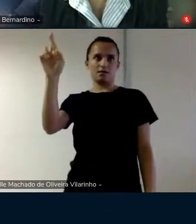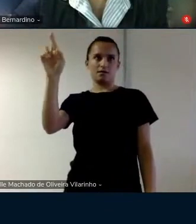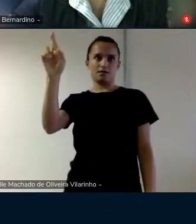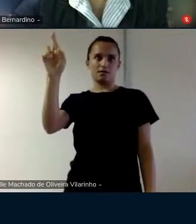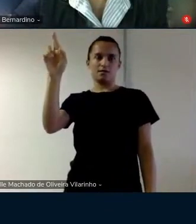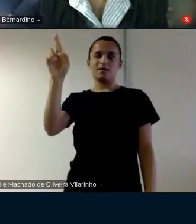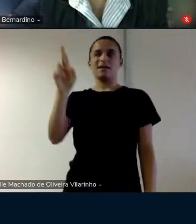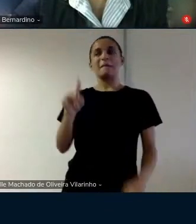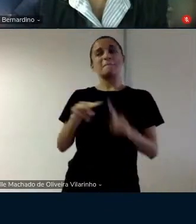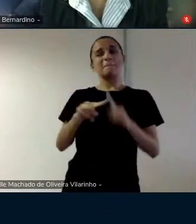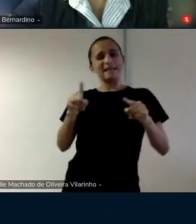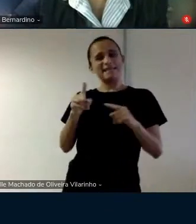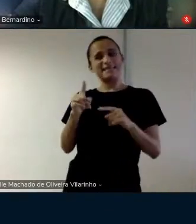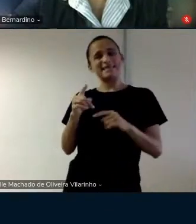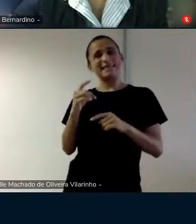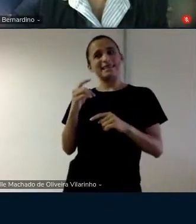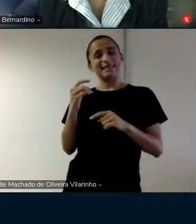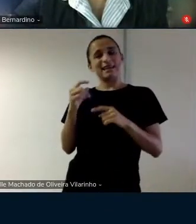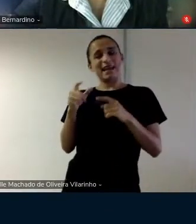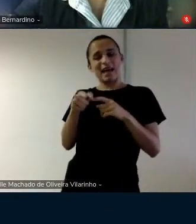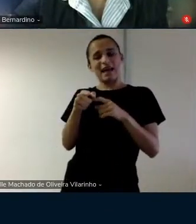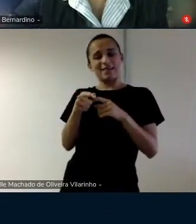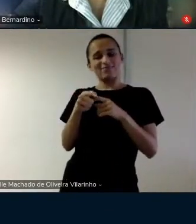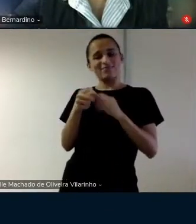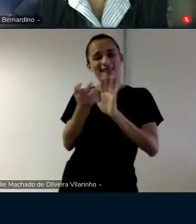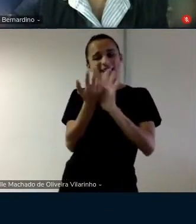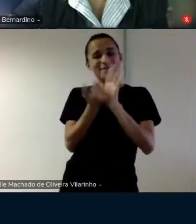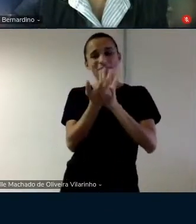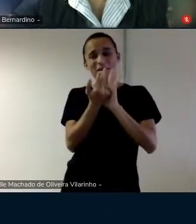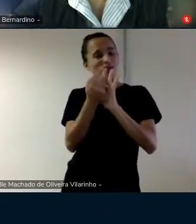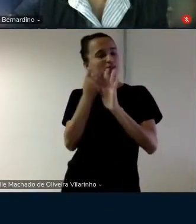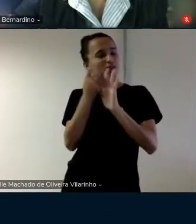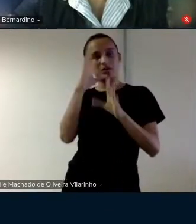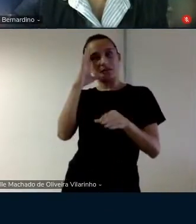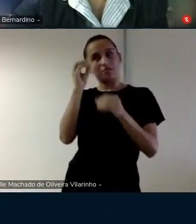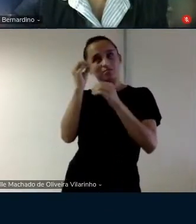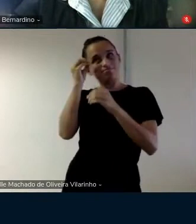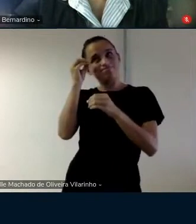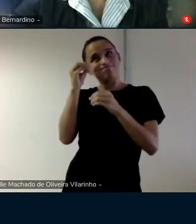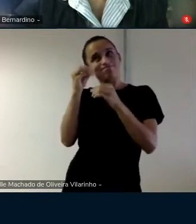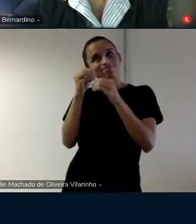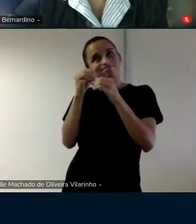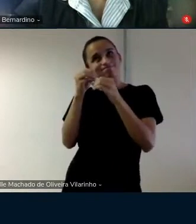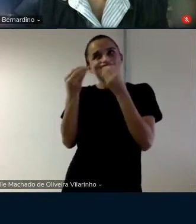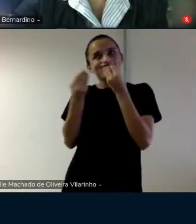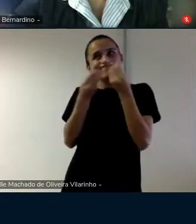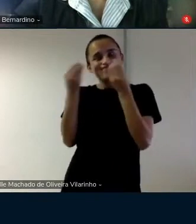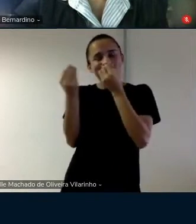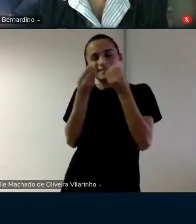a imagem né eu não sei se no futuro Ingrid poderia pensar um pouco no que a Ingrid falou de